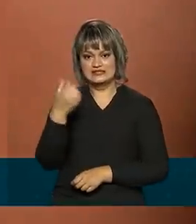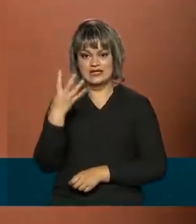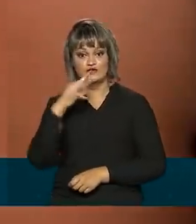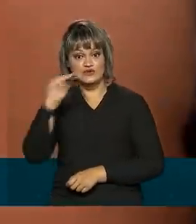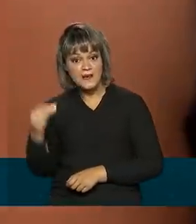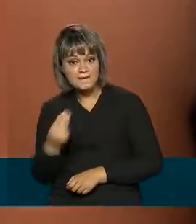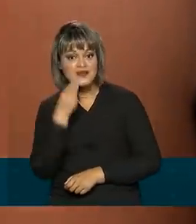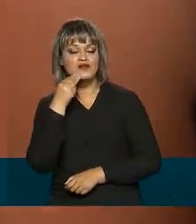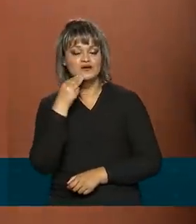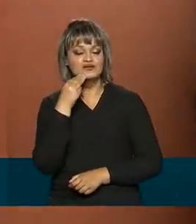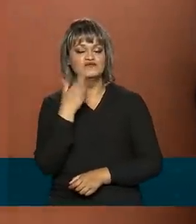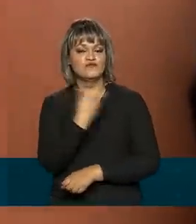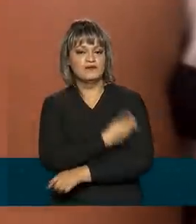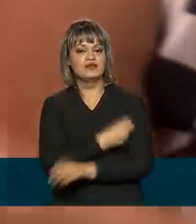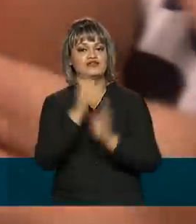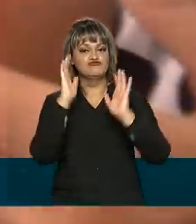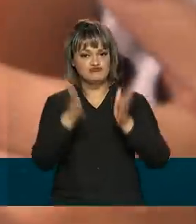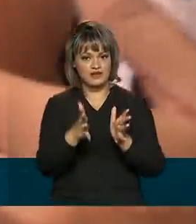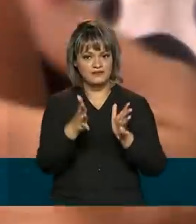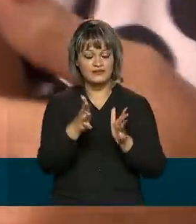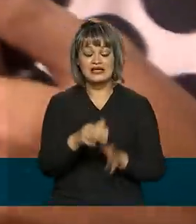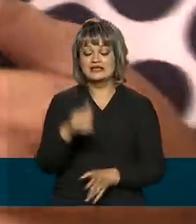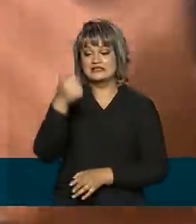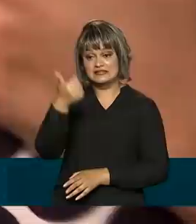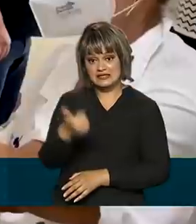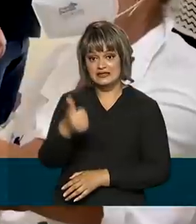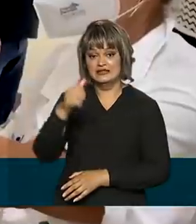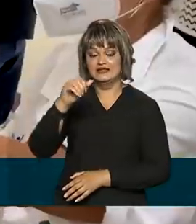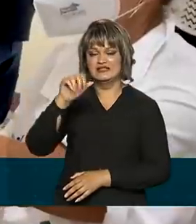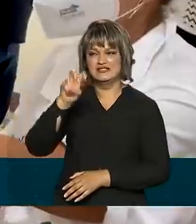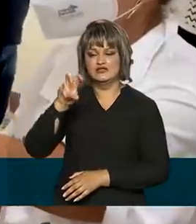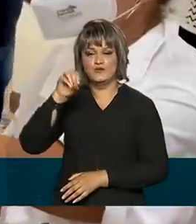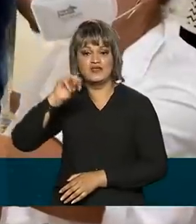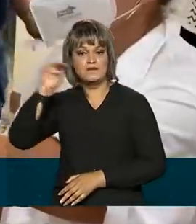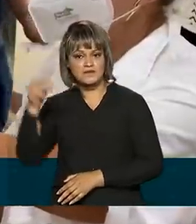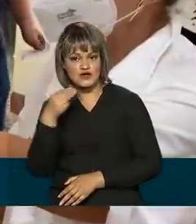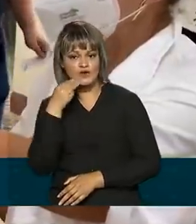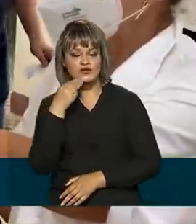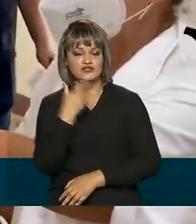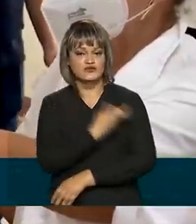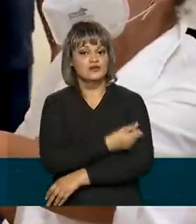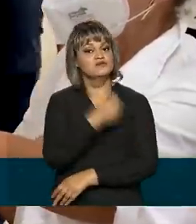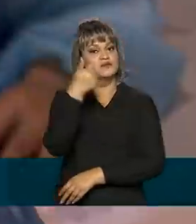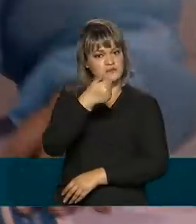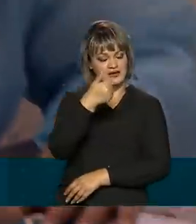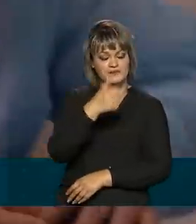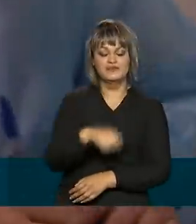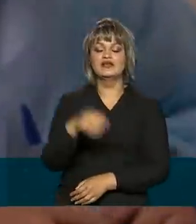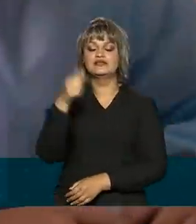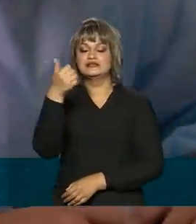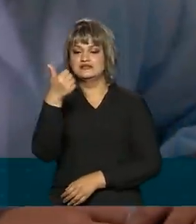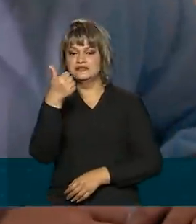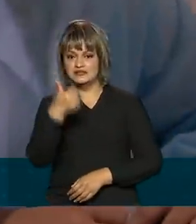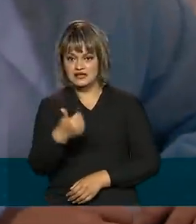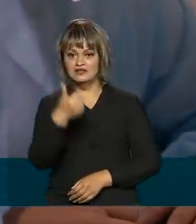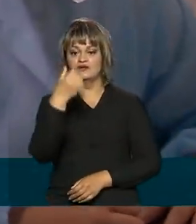doses foram aplicadas, sendo que 159 milhões foram a primeira dose. E 140